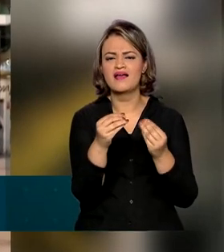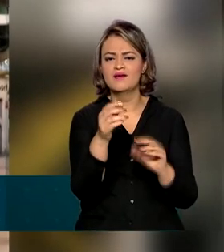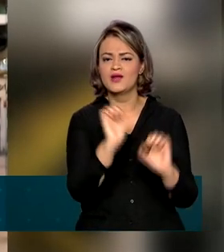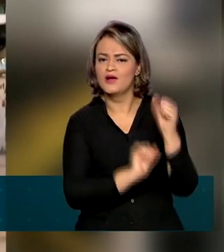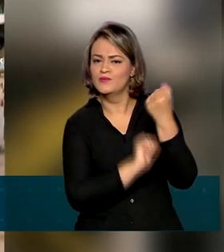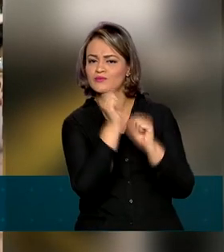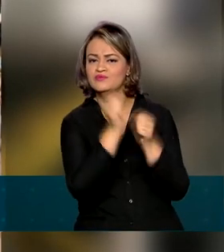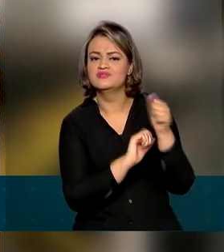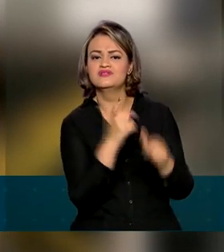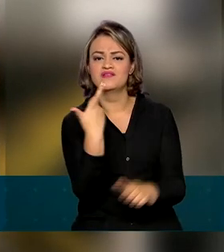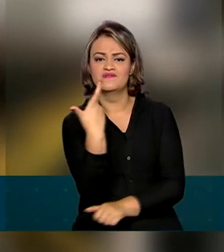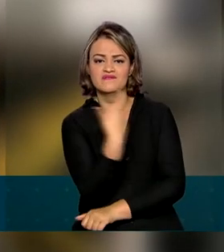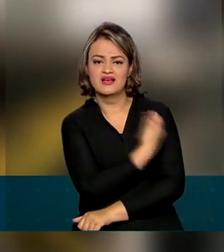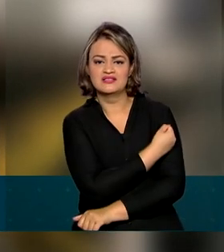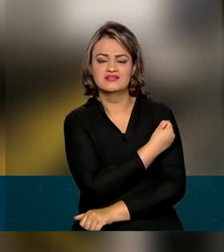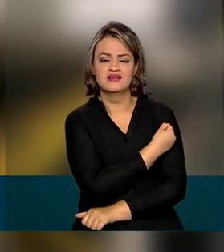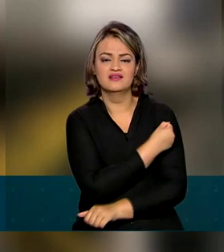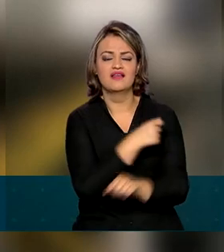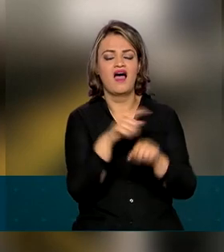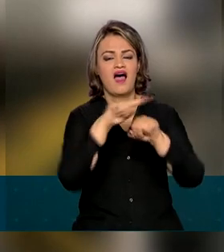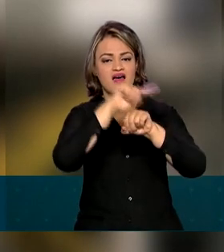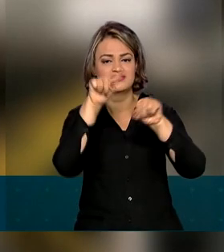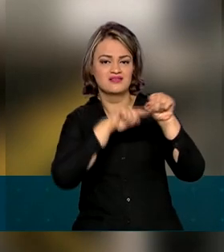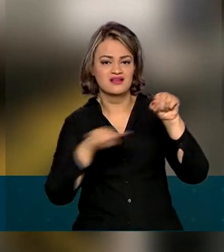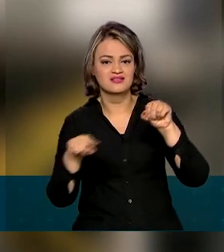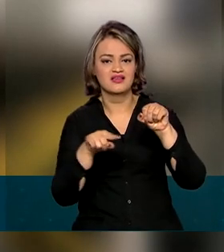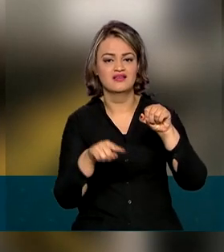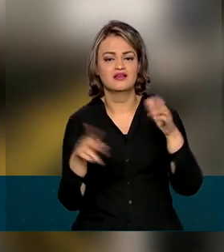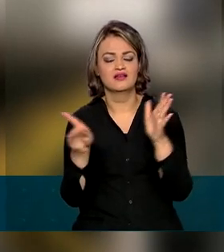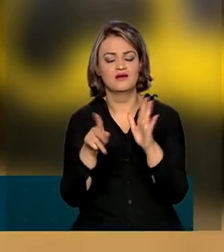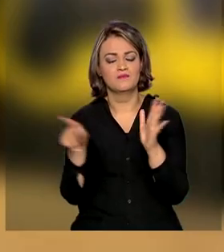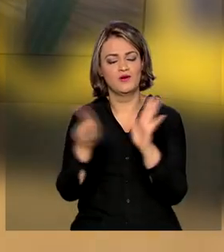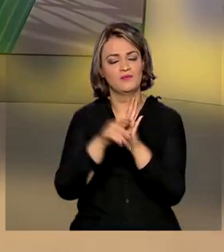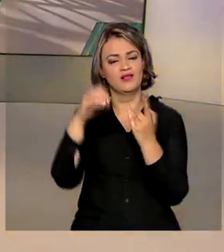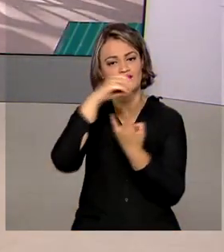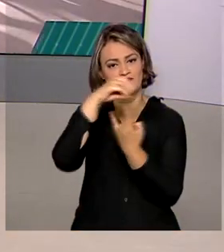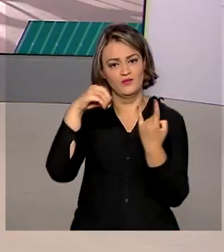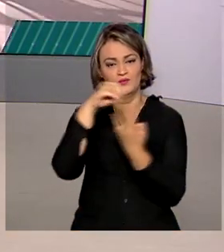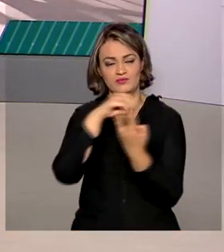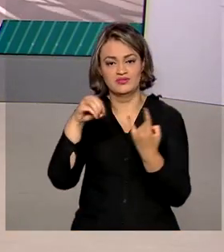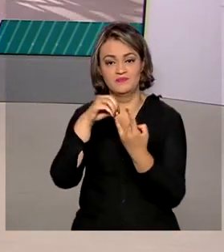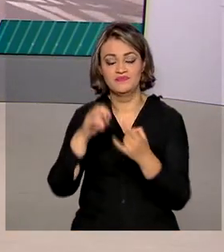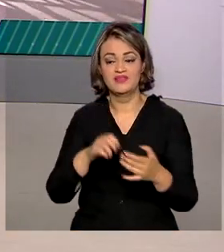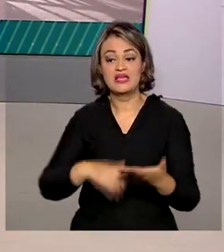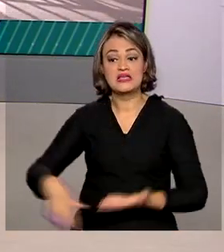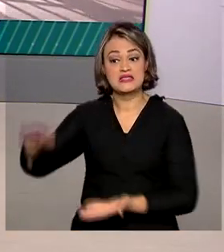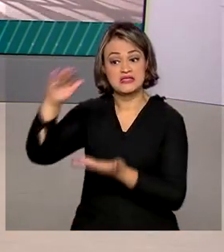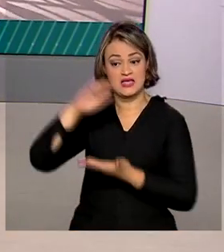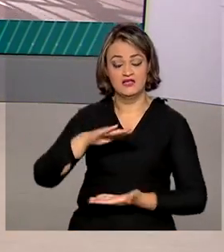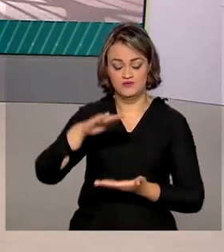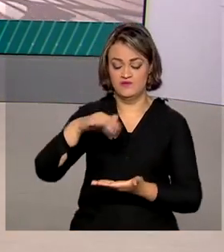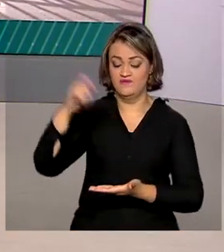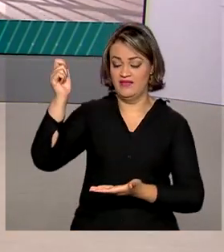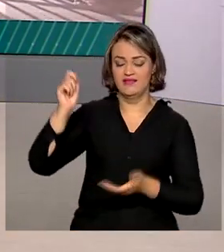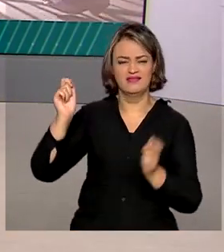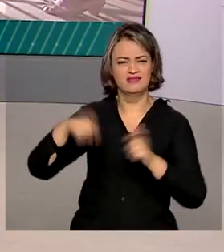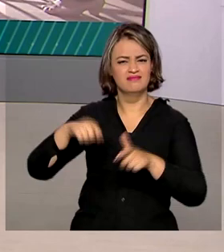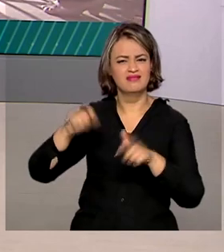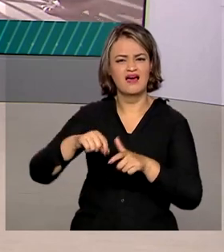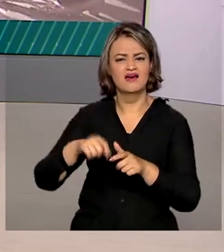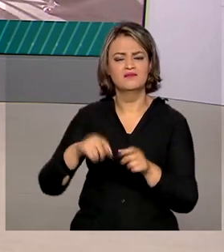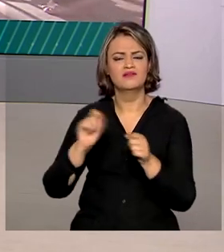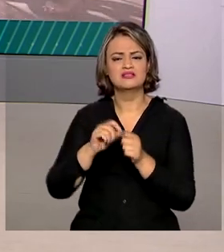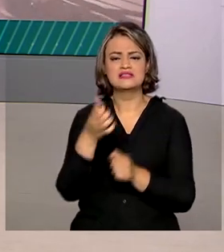de novas vacinas Covid-19 da AstraZeneca Fiocruz. O lote será suficiente para produzir aproximadamente